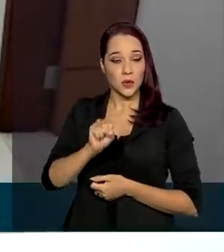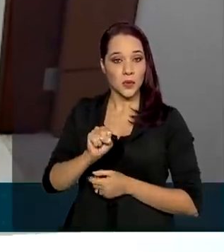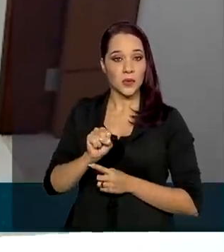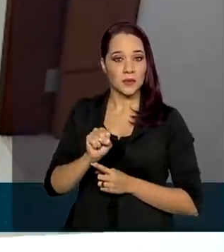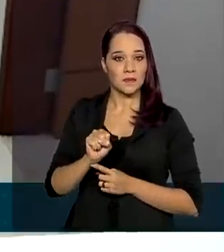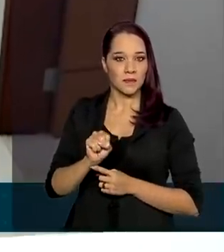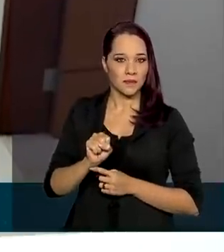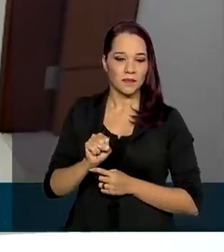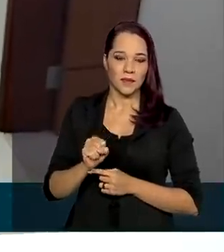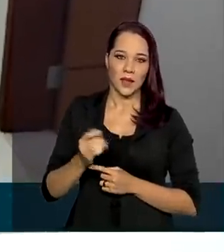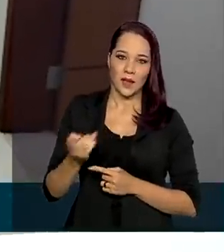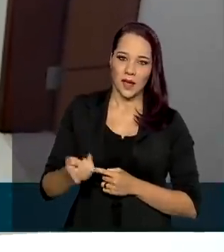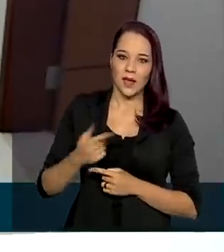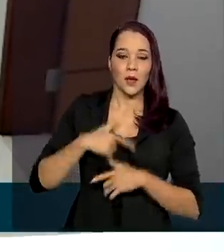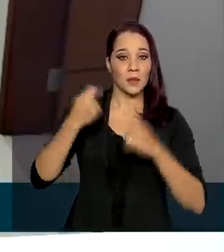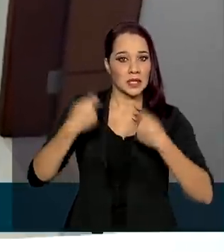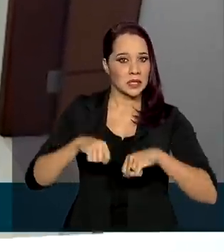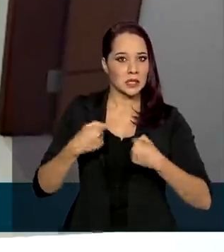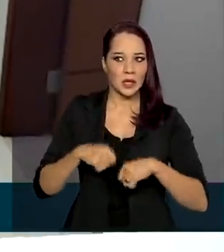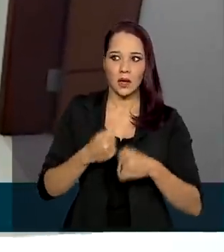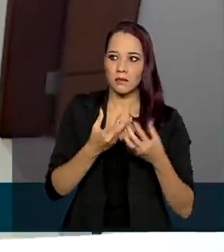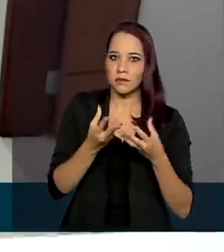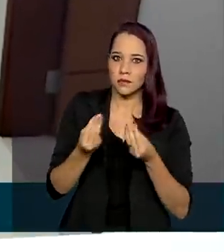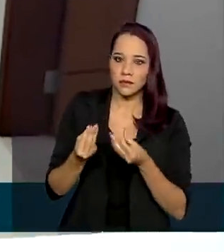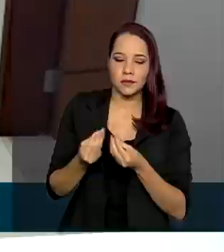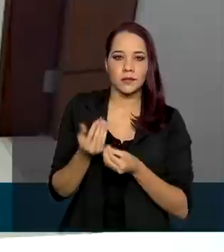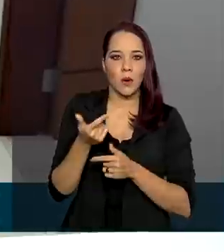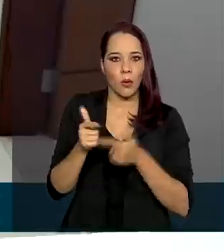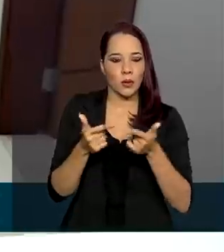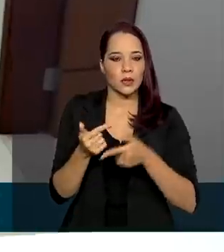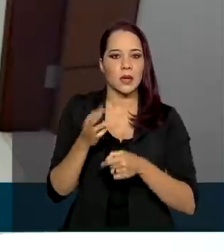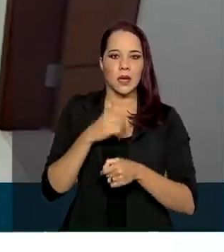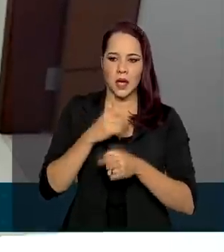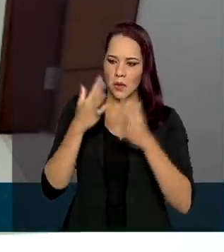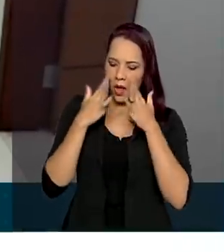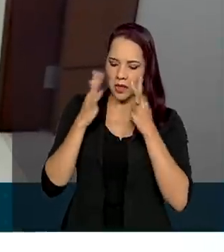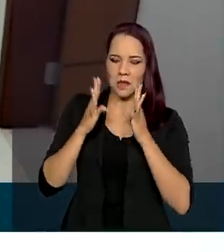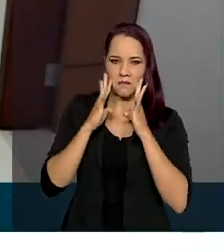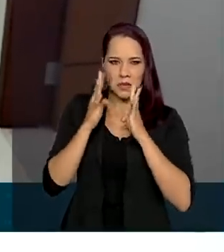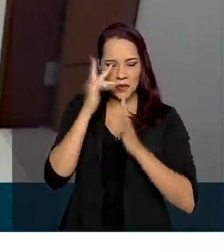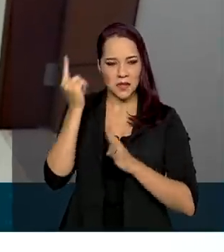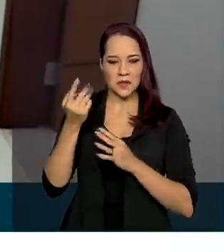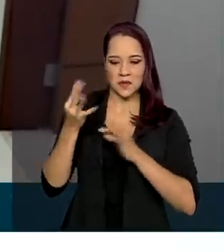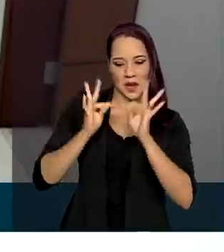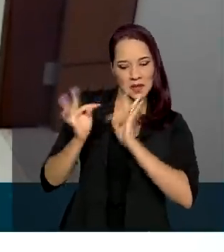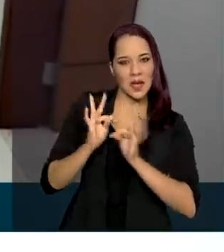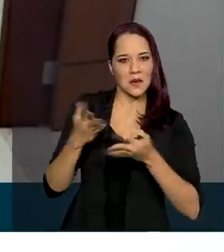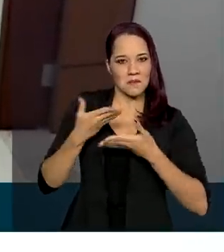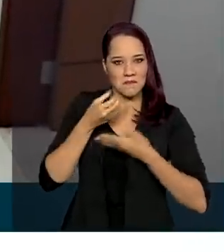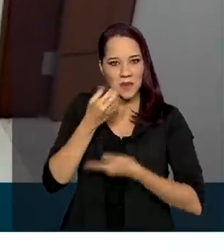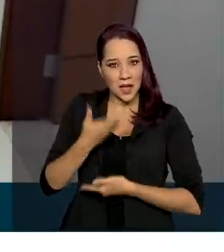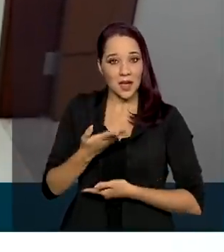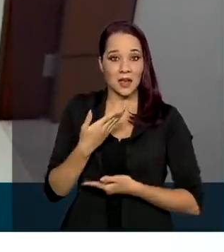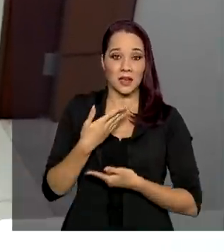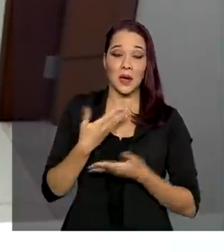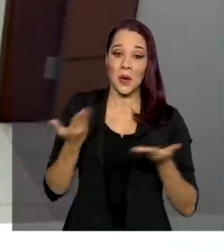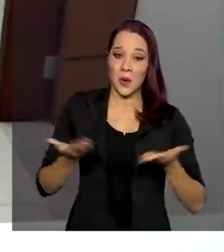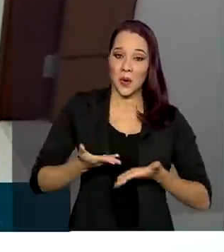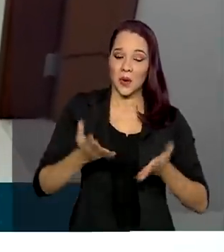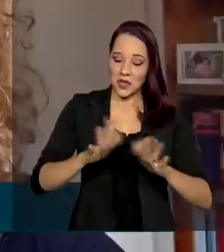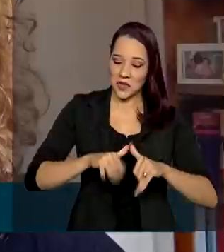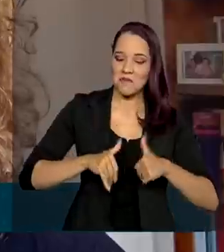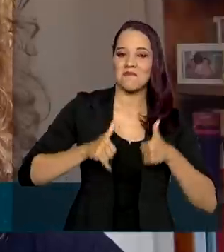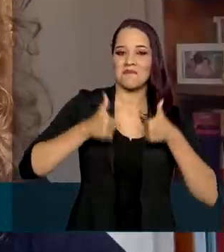SUS, precisei de outras ocasiões, fui bem atendido, essa não poderia ser diferente. Hoje eu estou